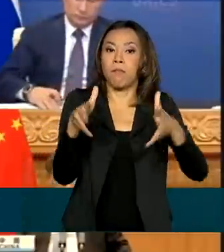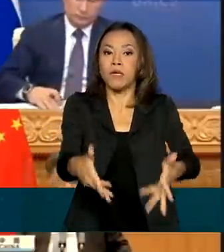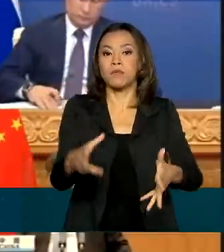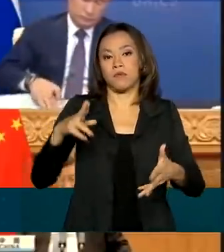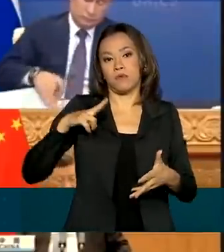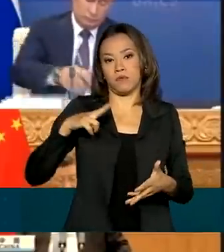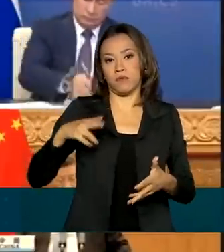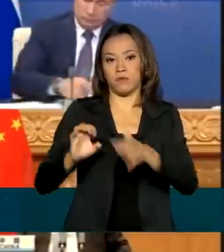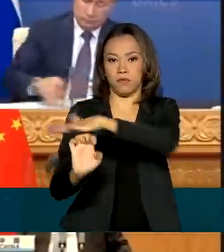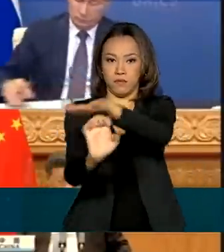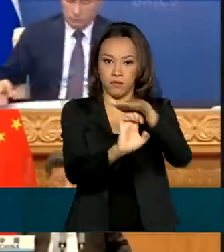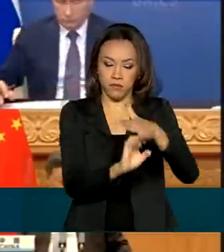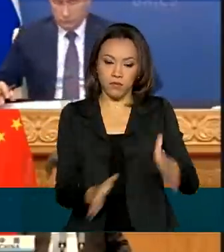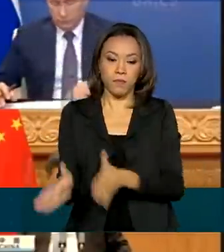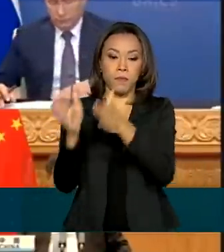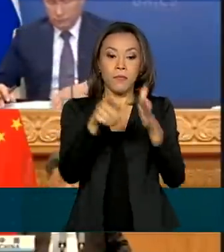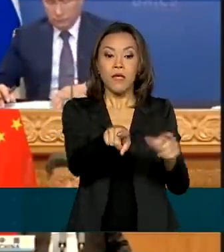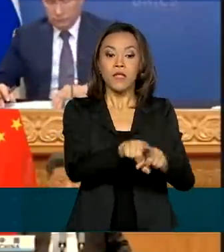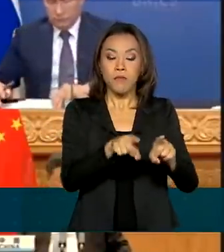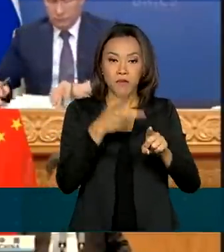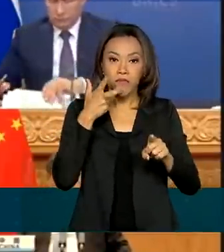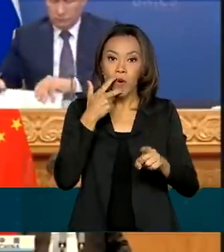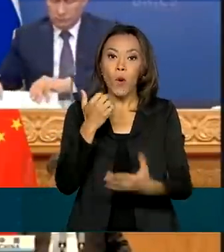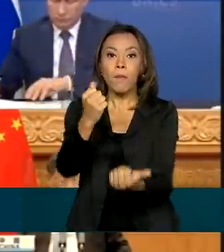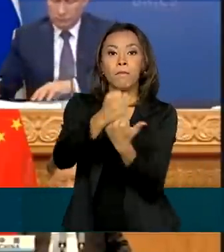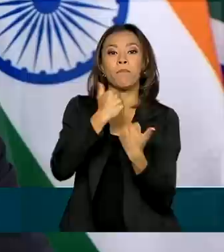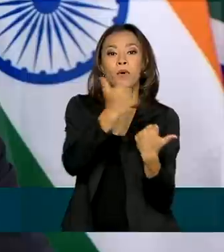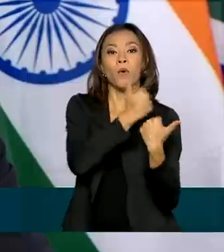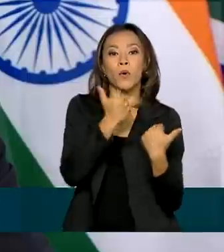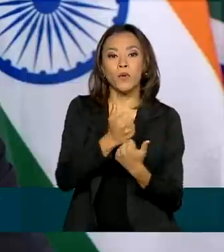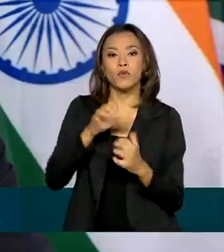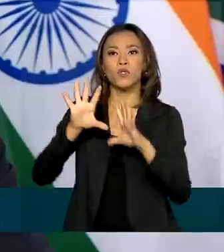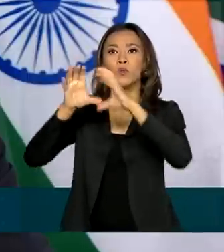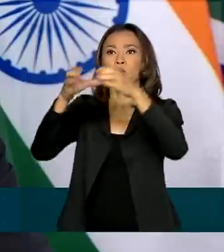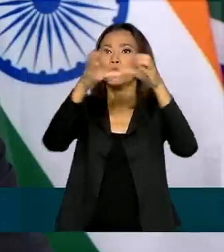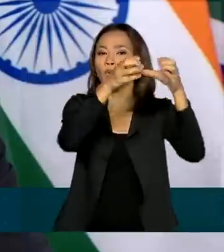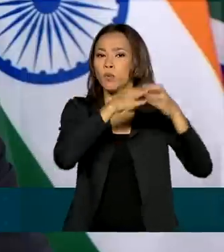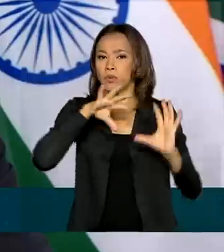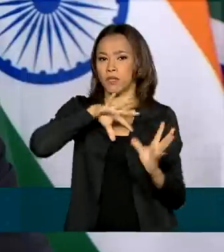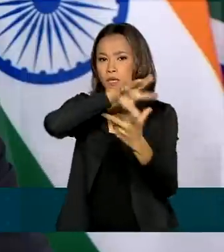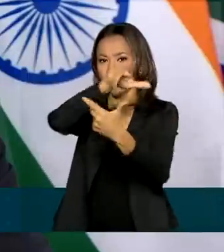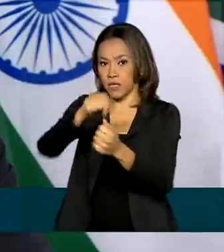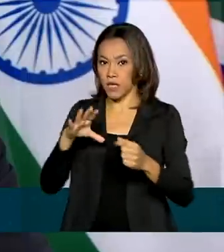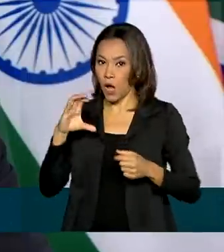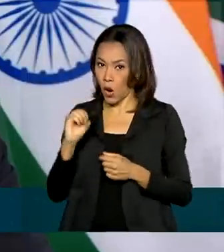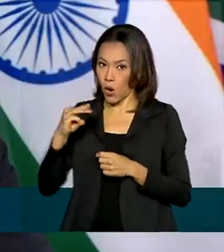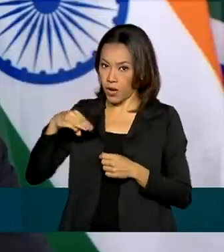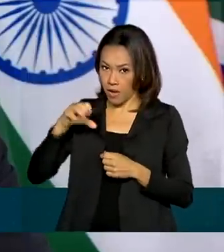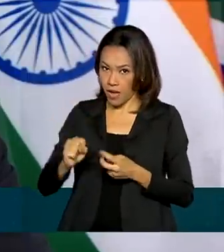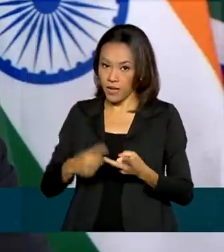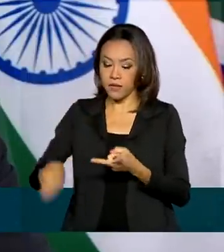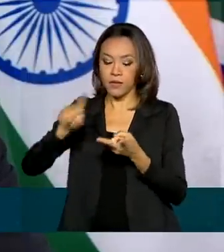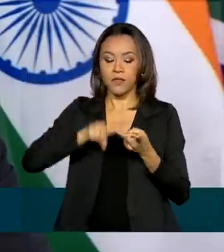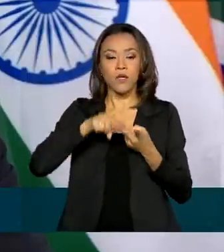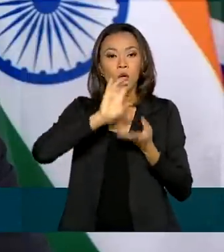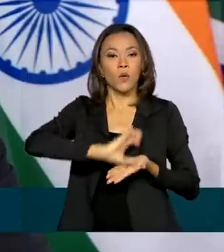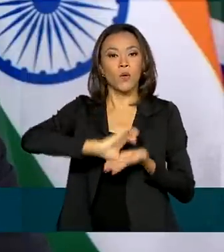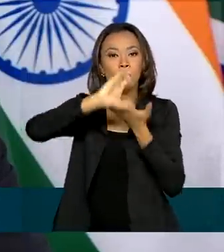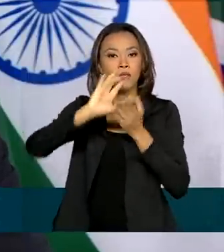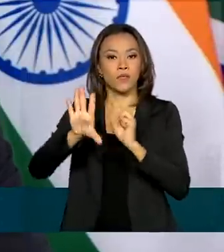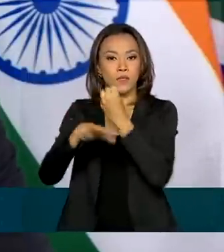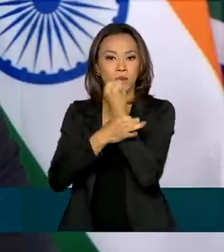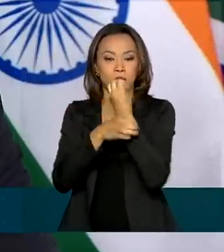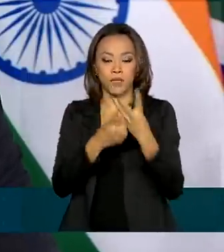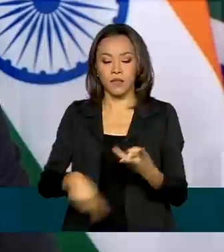também defendeu reformas em organismos internacionais, como a Organização Mundial do Comércio, o Conselho de Segurança das Nações